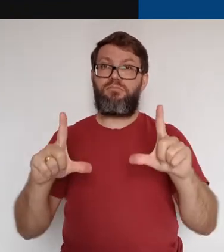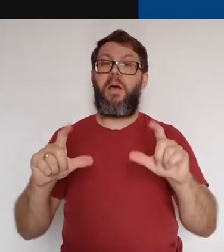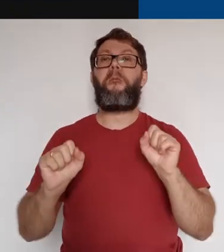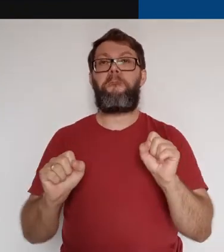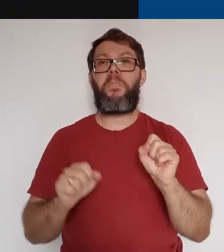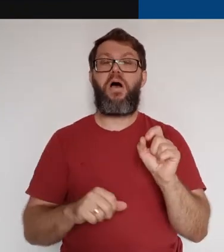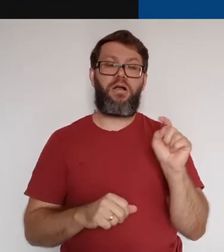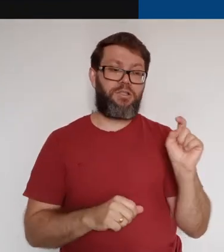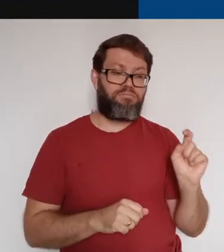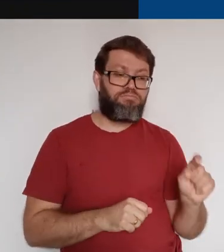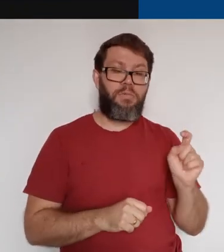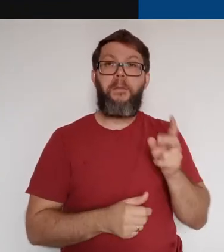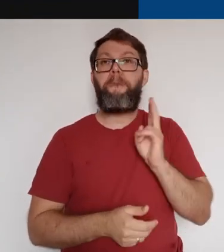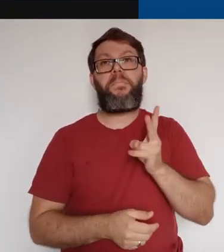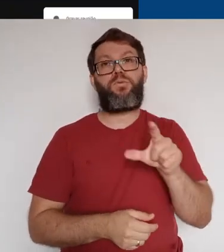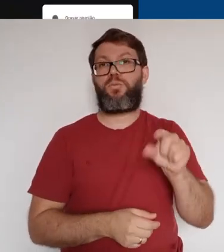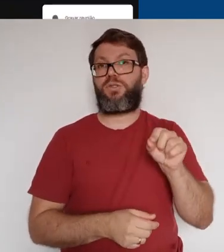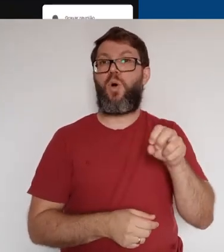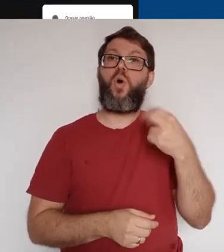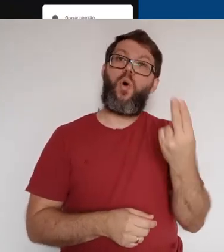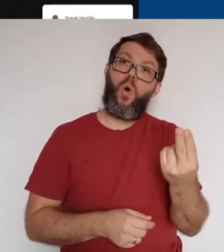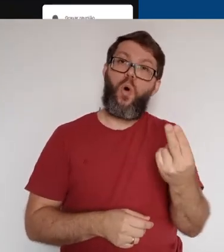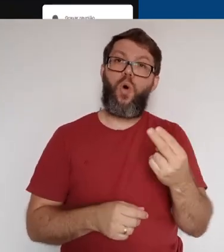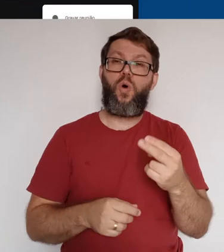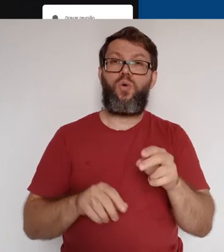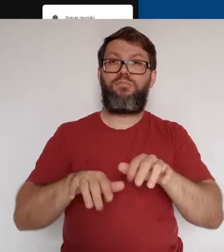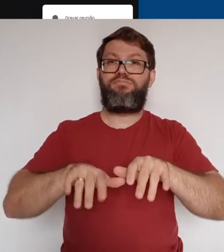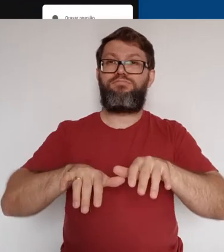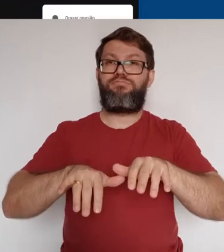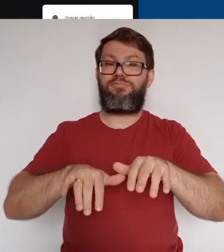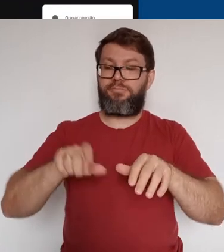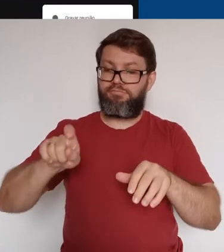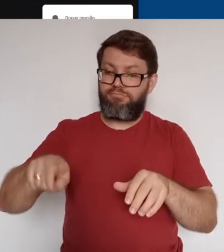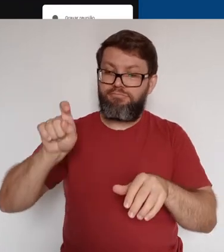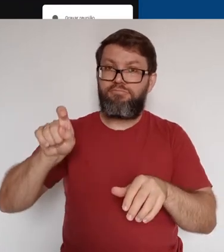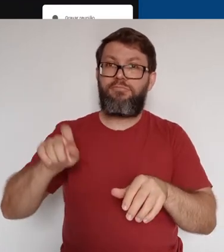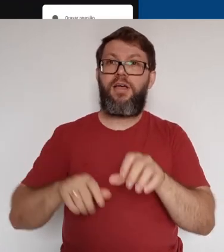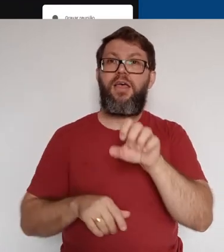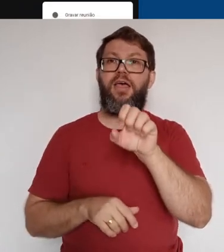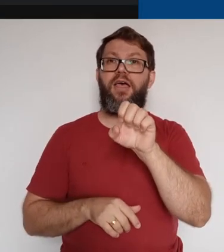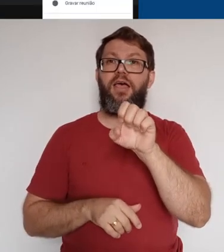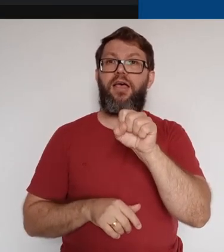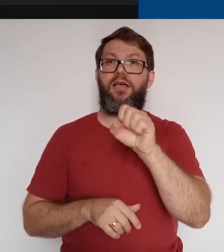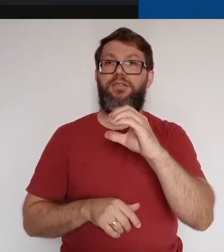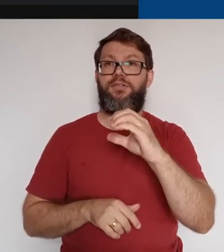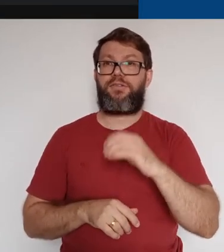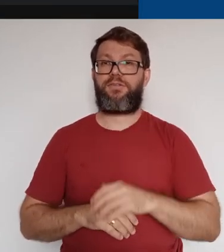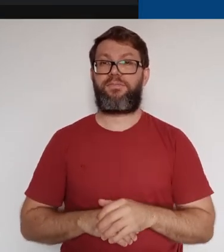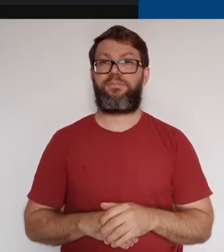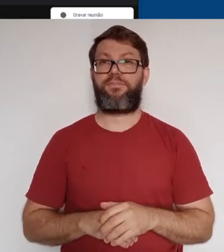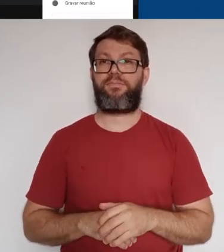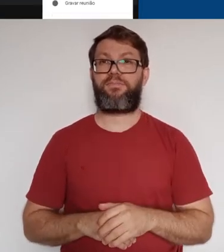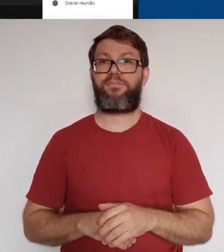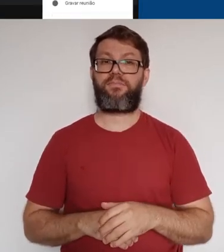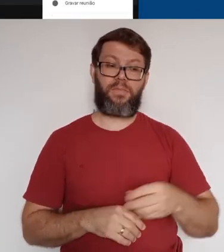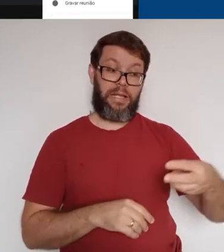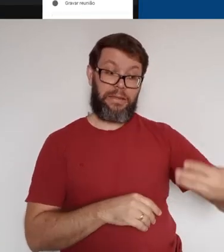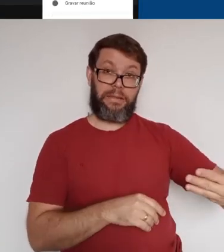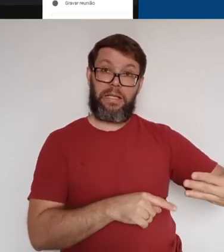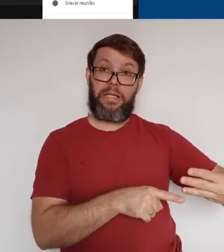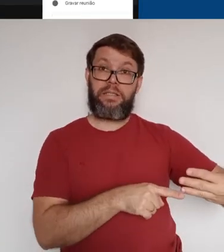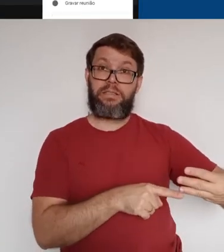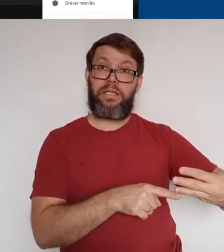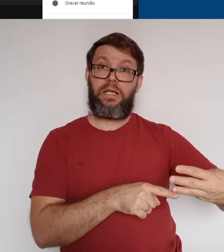cheia, basta clicar na mesma opção ou pressionar a tecla Esc no teclado. A terceira opção,